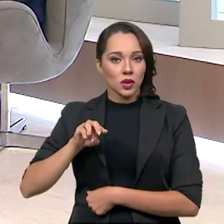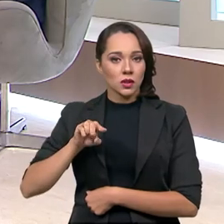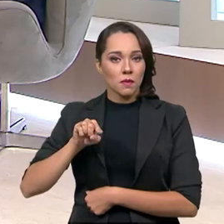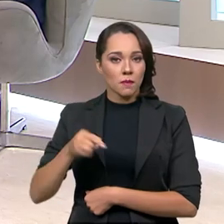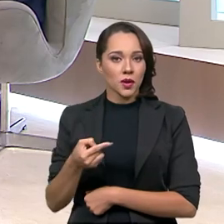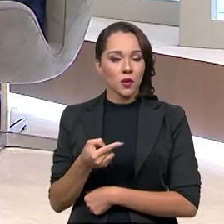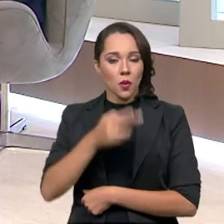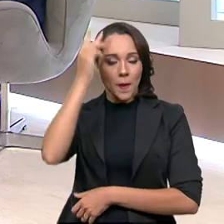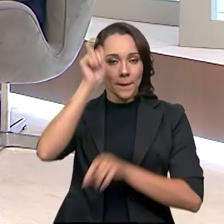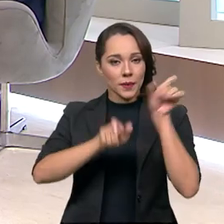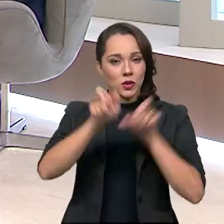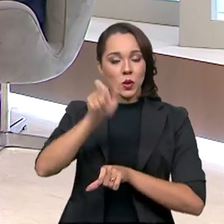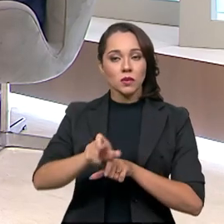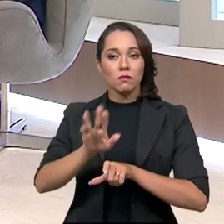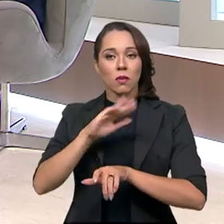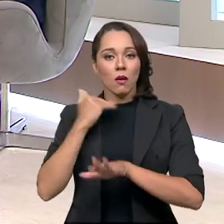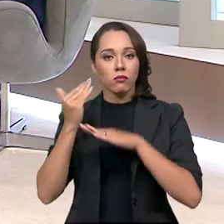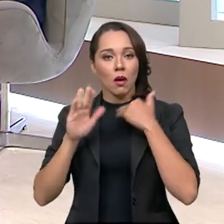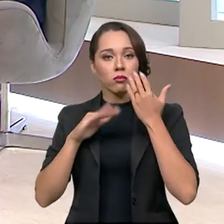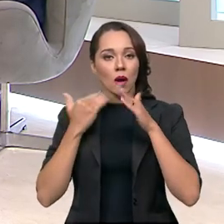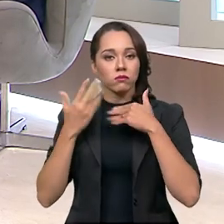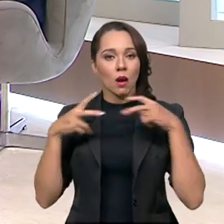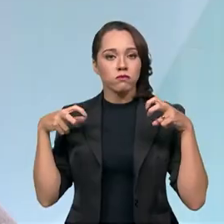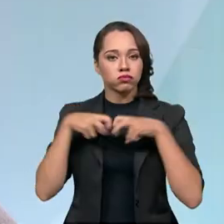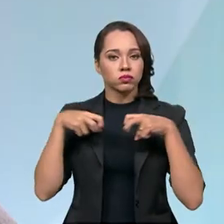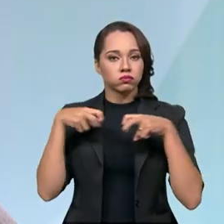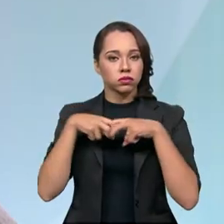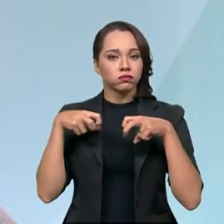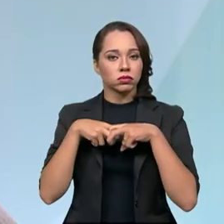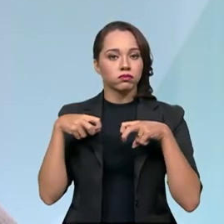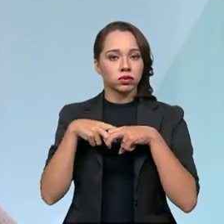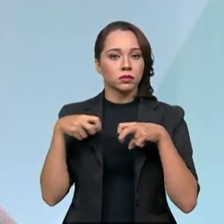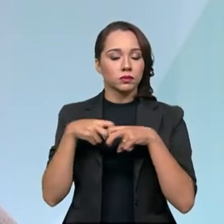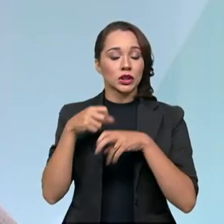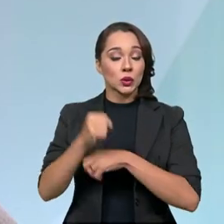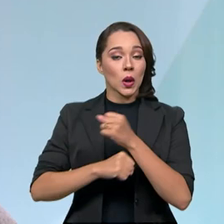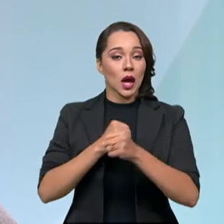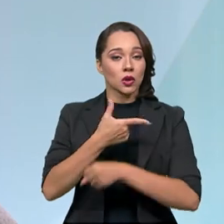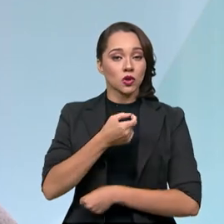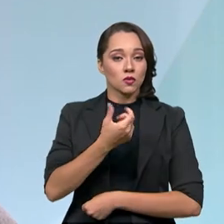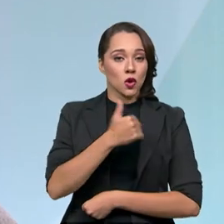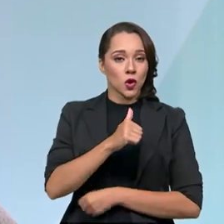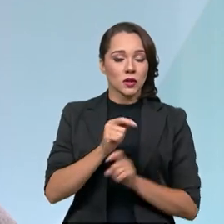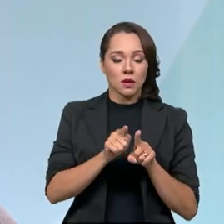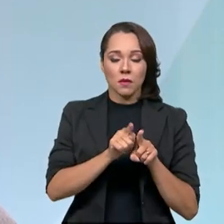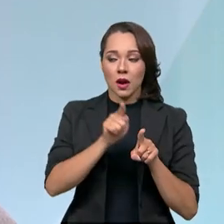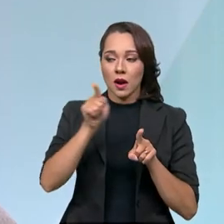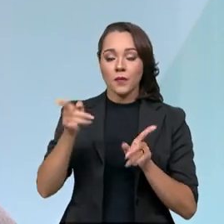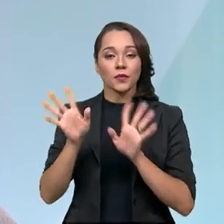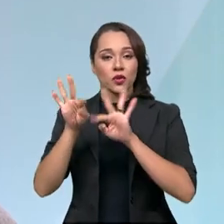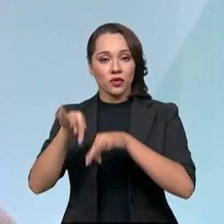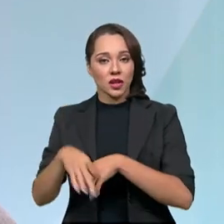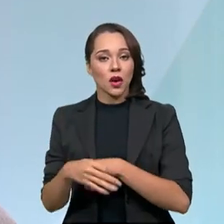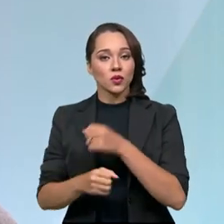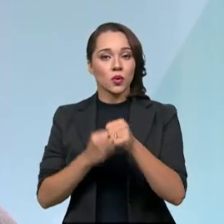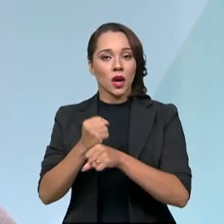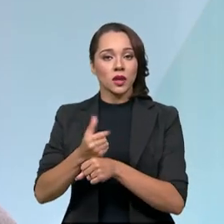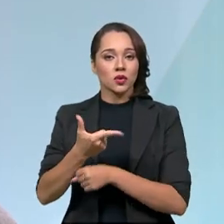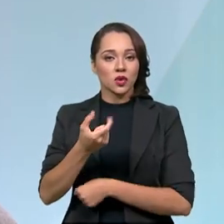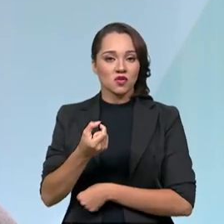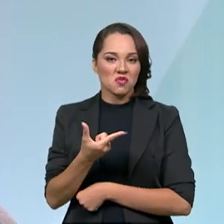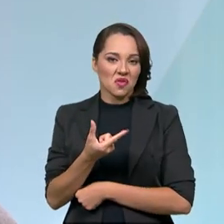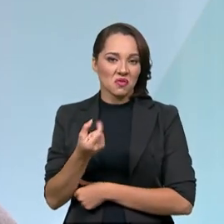pessoas morrendo em decorrência de acidente. Isso em 2011. Nós chegamos ao final da década, com números